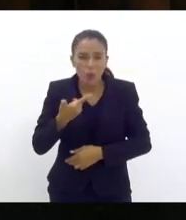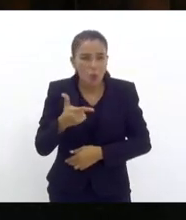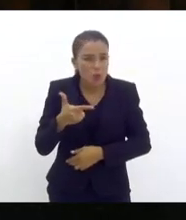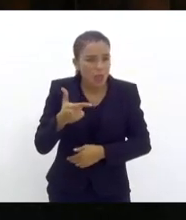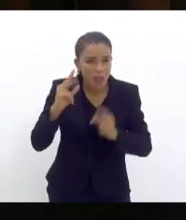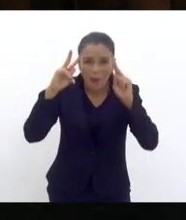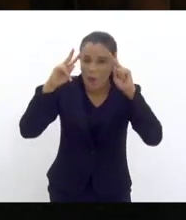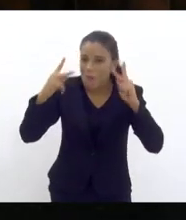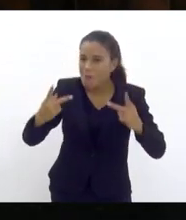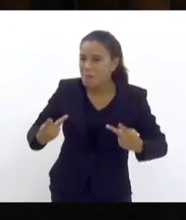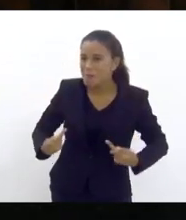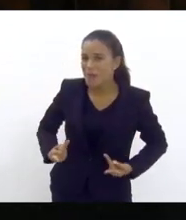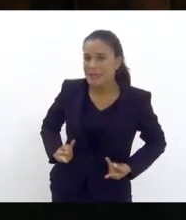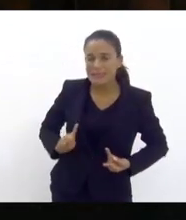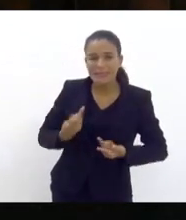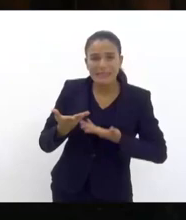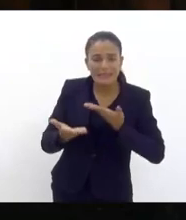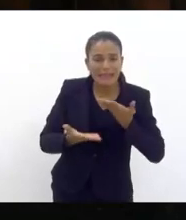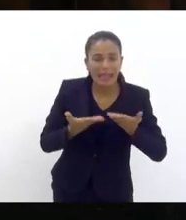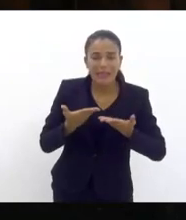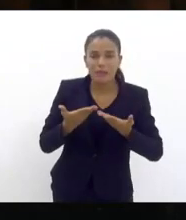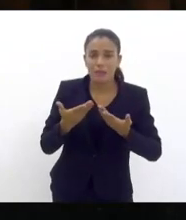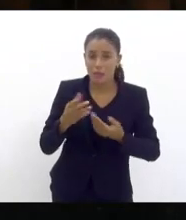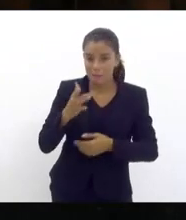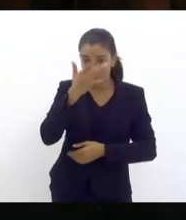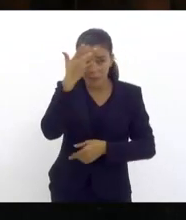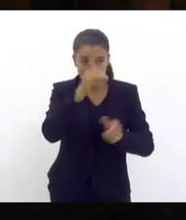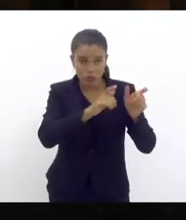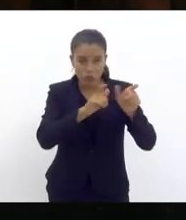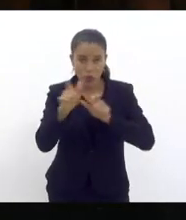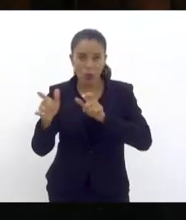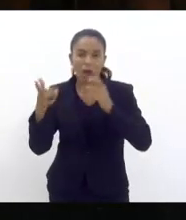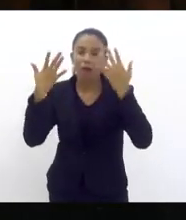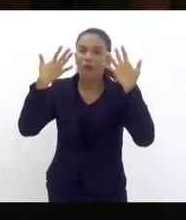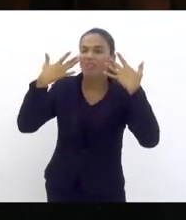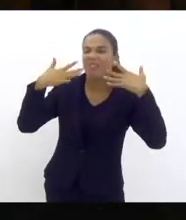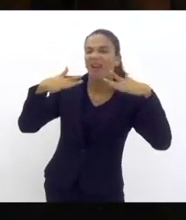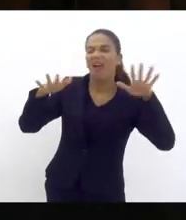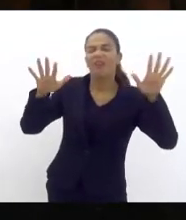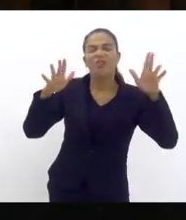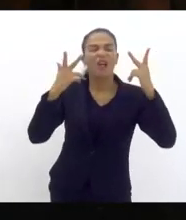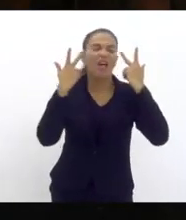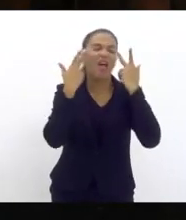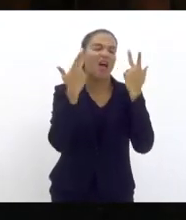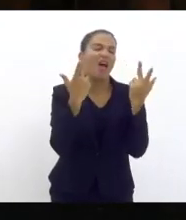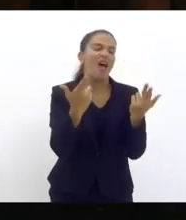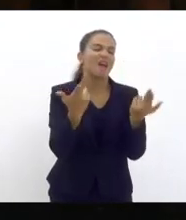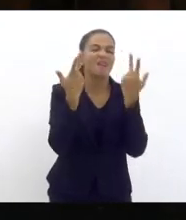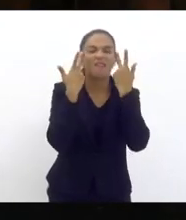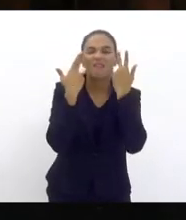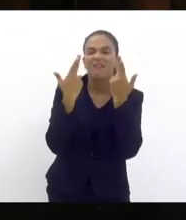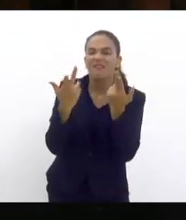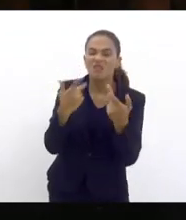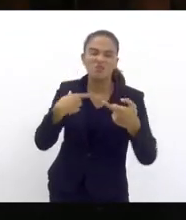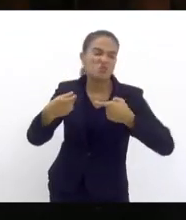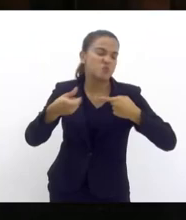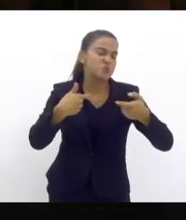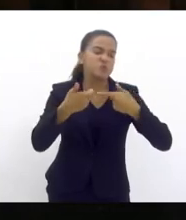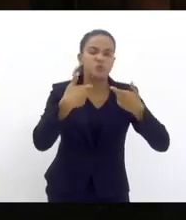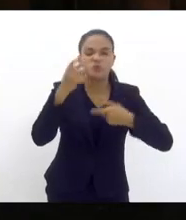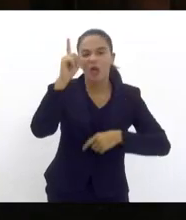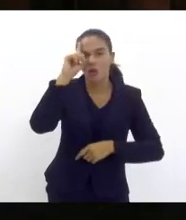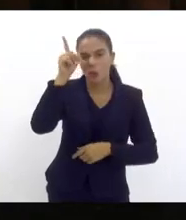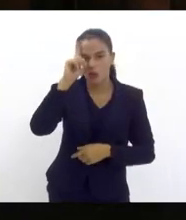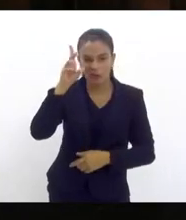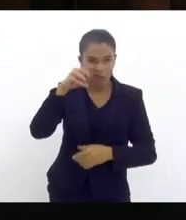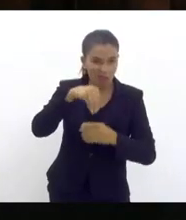e para aqueles e aquelas que naturalizam que pode ser normal tiroteio todos os dias